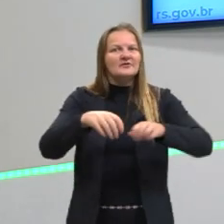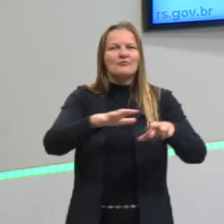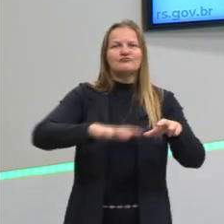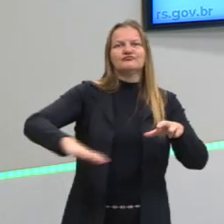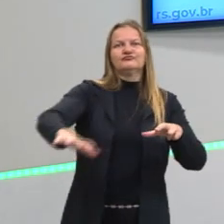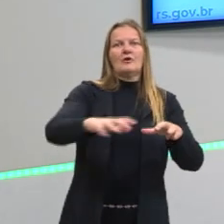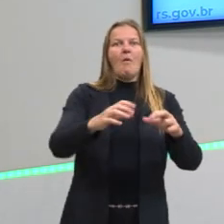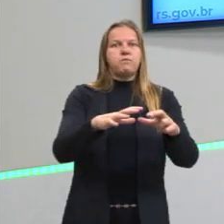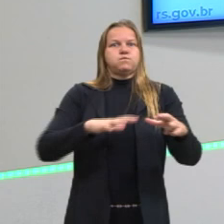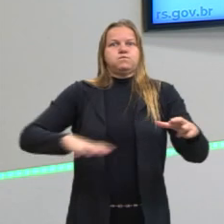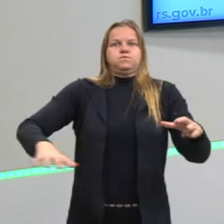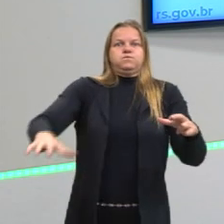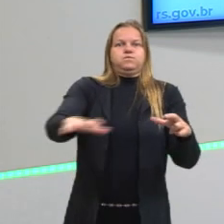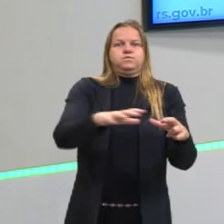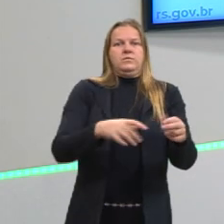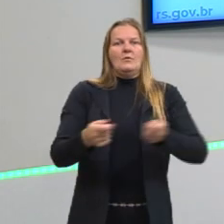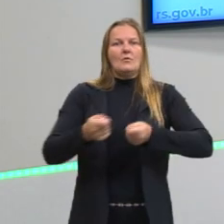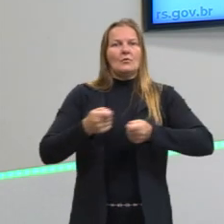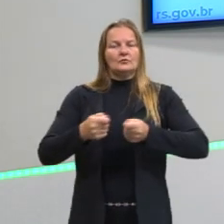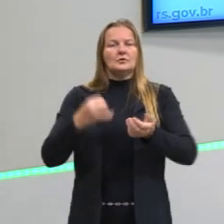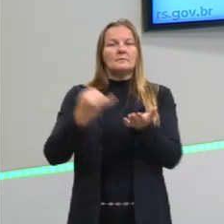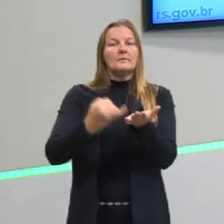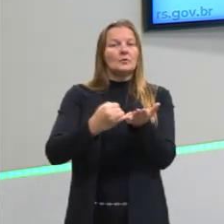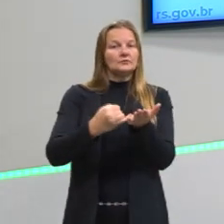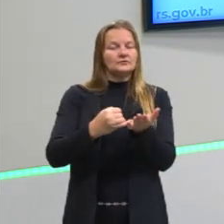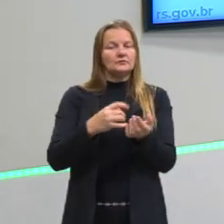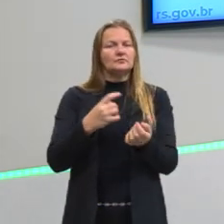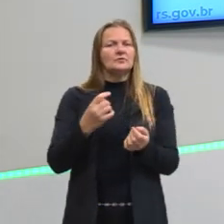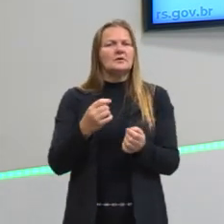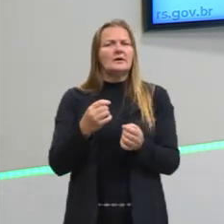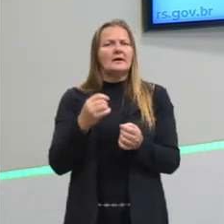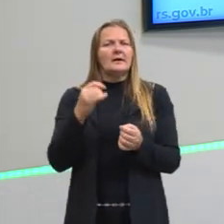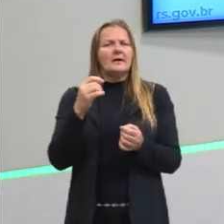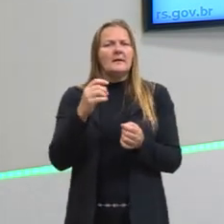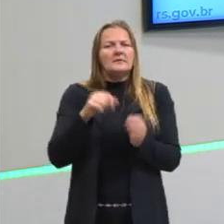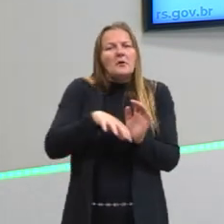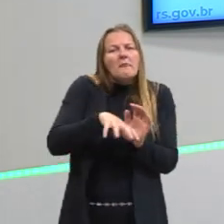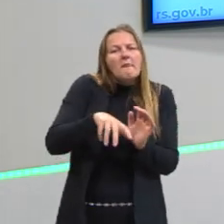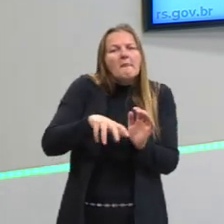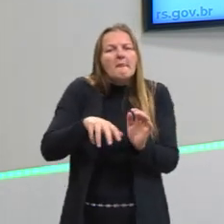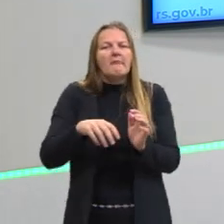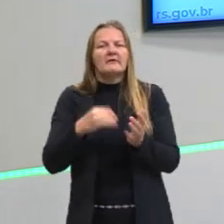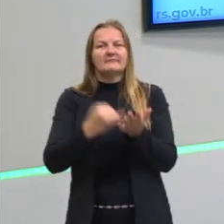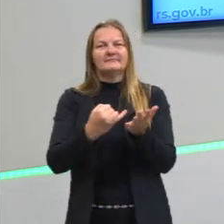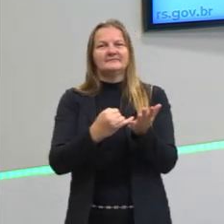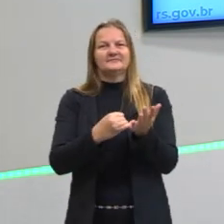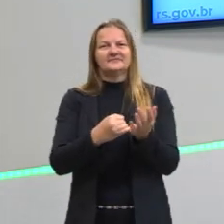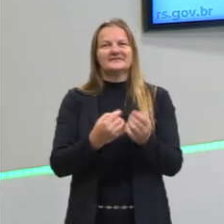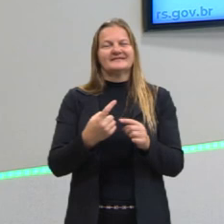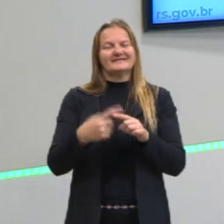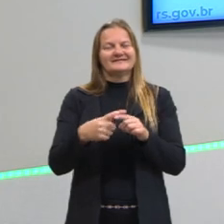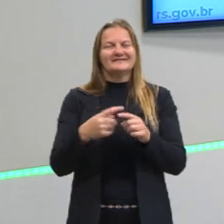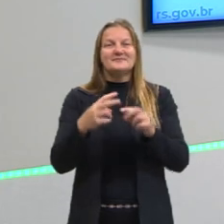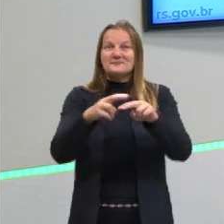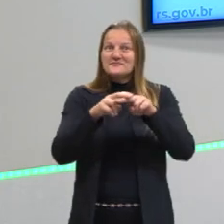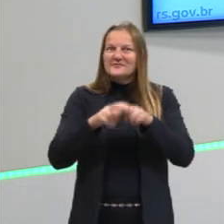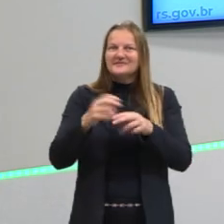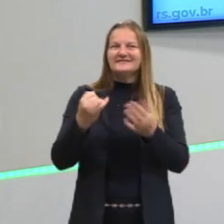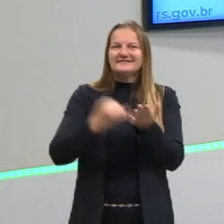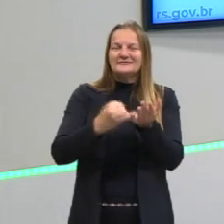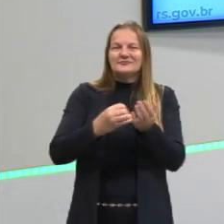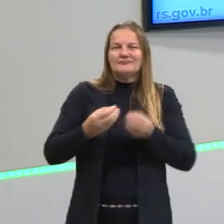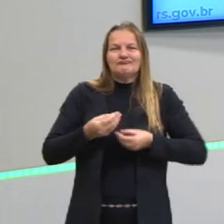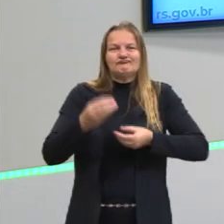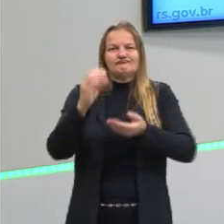e não perder o controle, por exemplo, dos impostos, né, para ninguém tacar a mão ali nos impostos, ficar com eles, para os impostos irem para o rei,